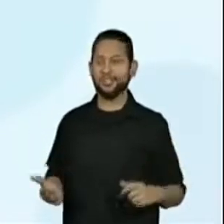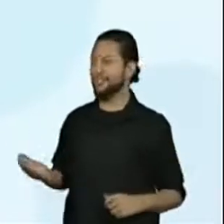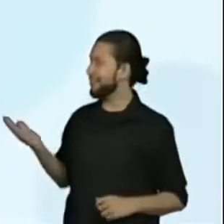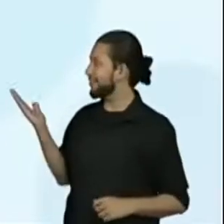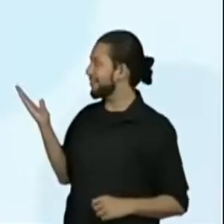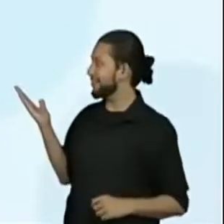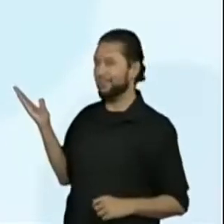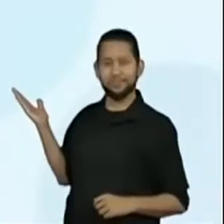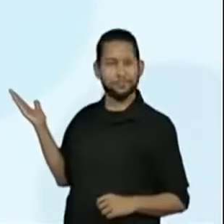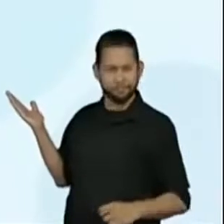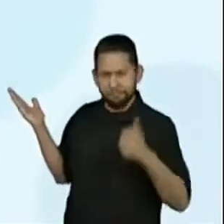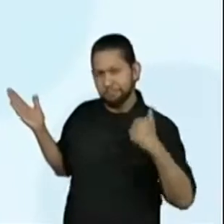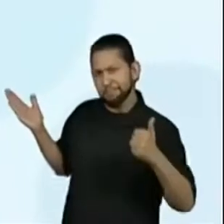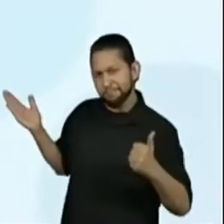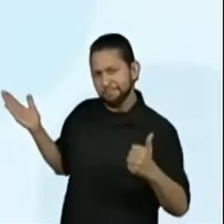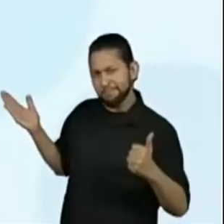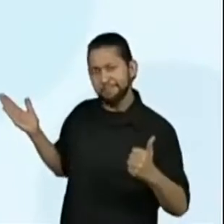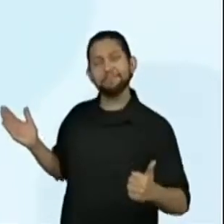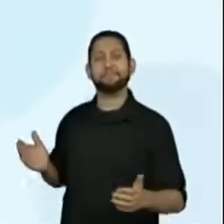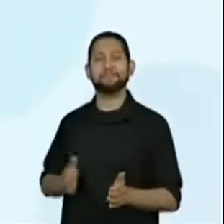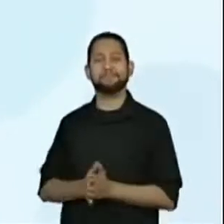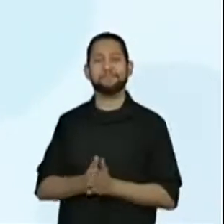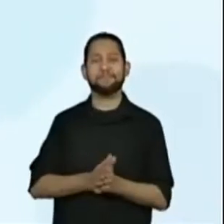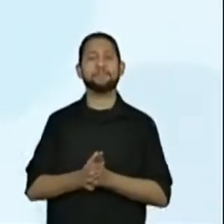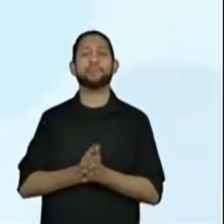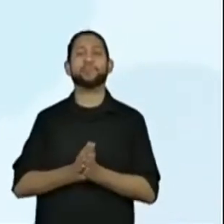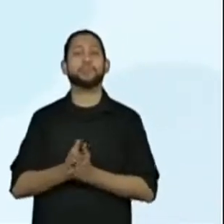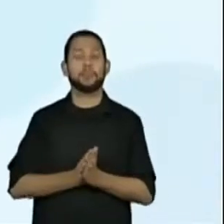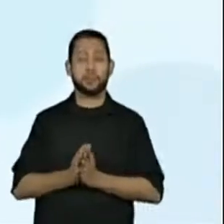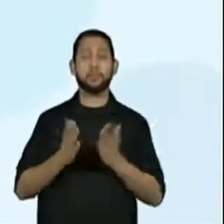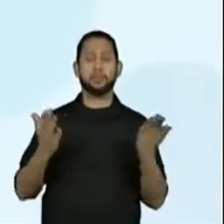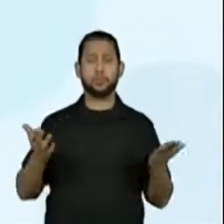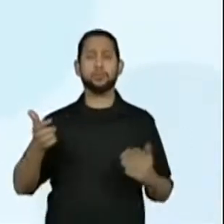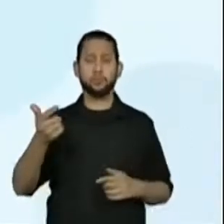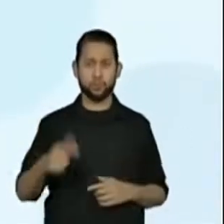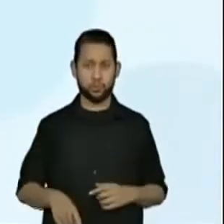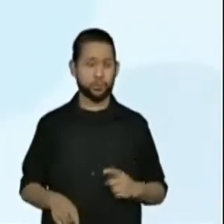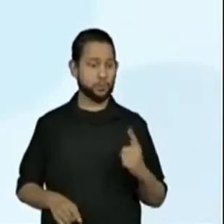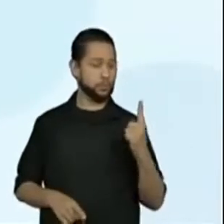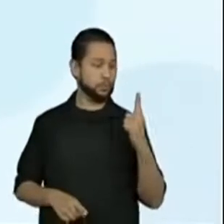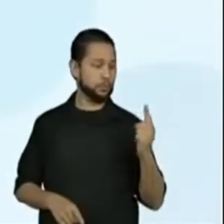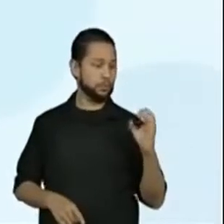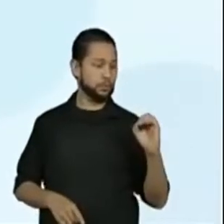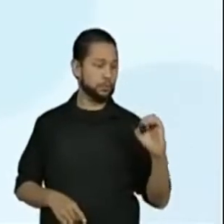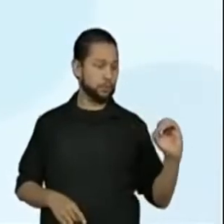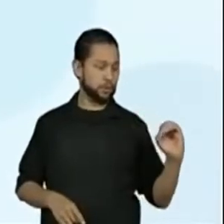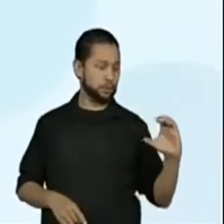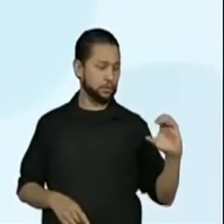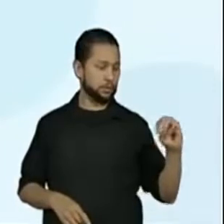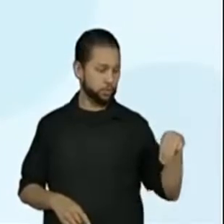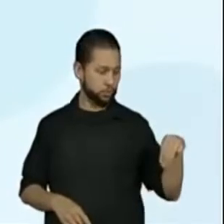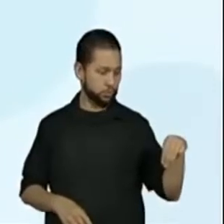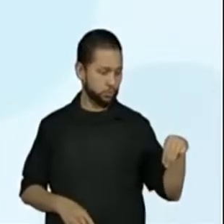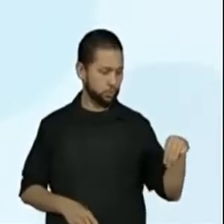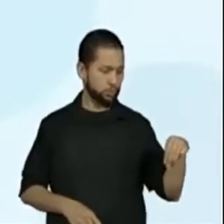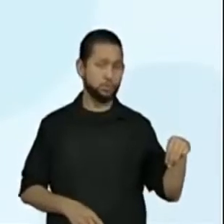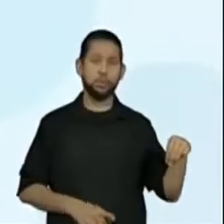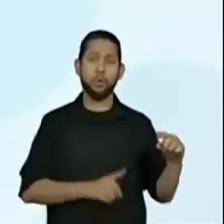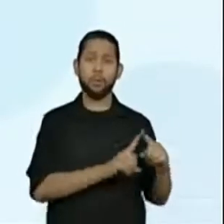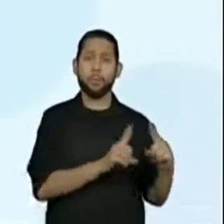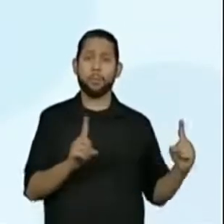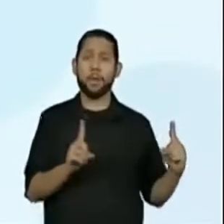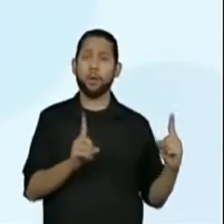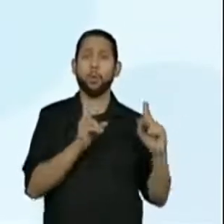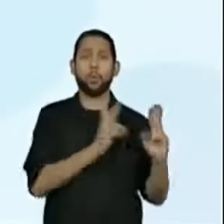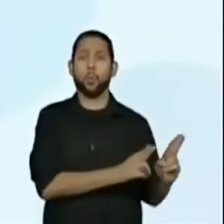Certo? Então, vamos lá. 100 centímetros corresponde a um metro e 81